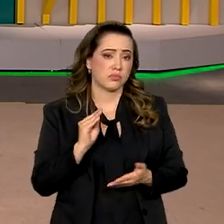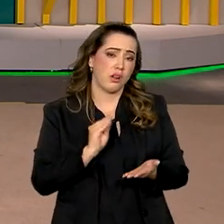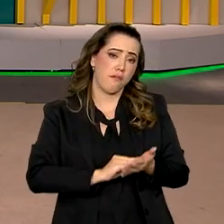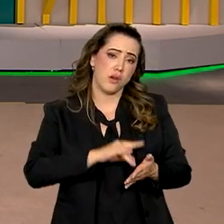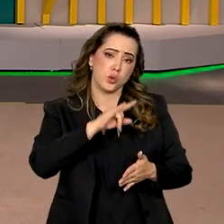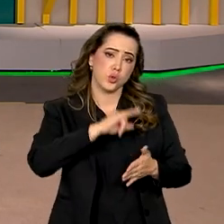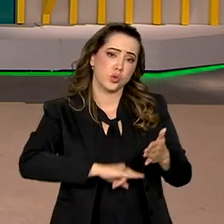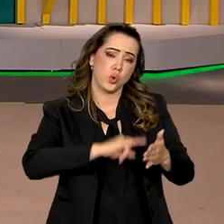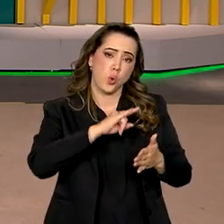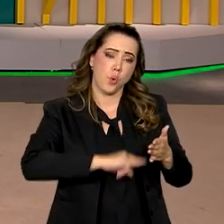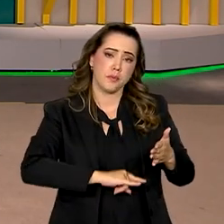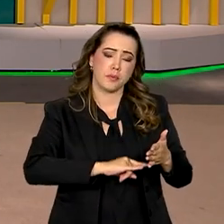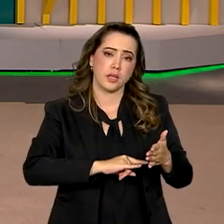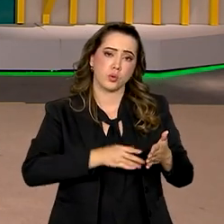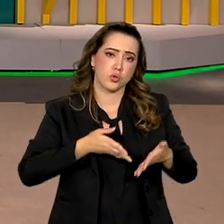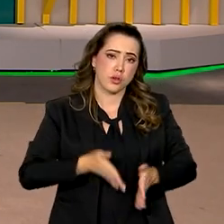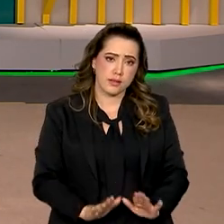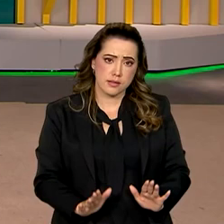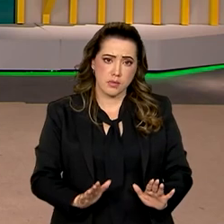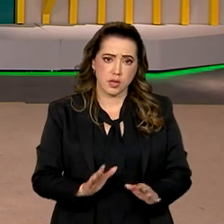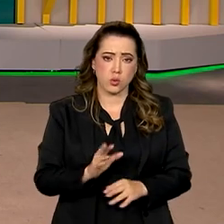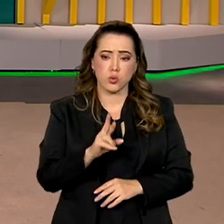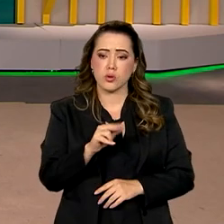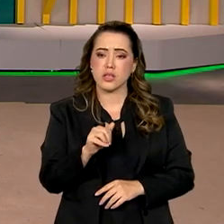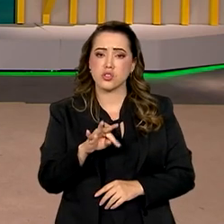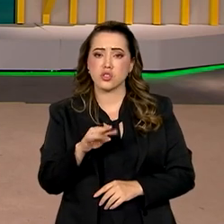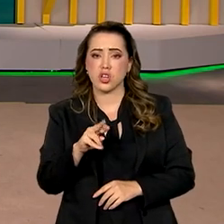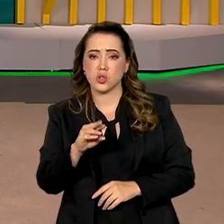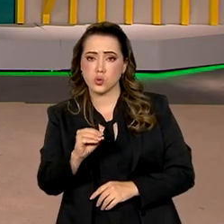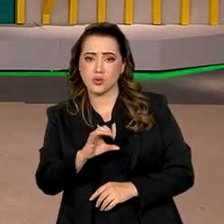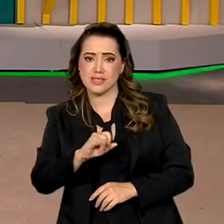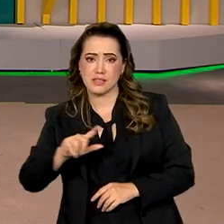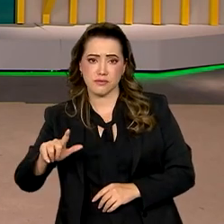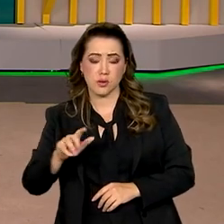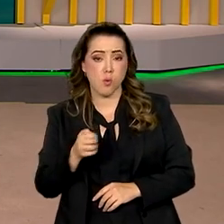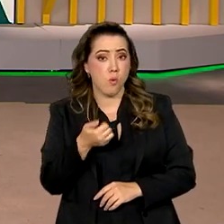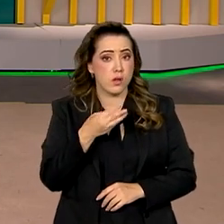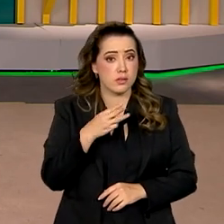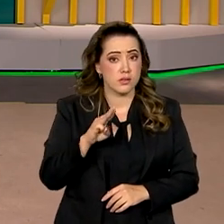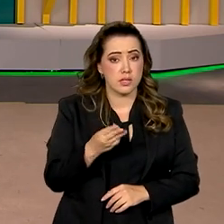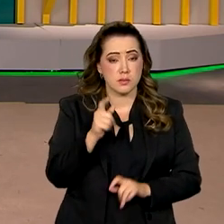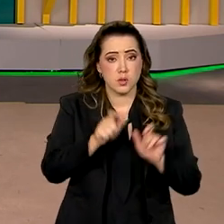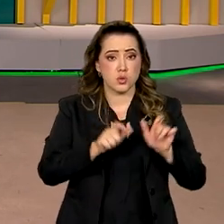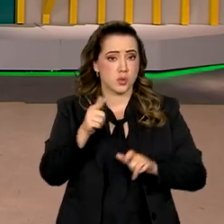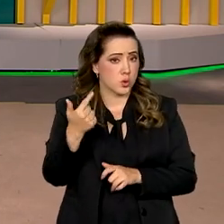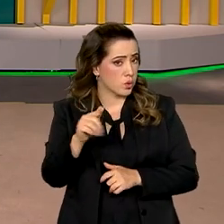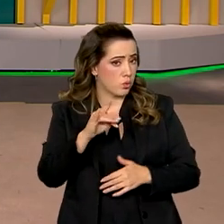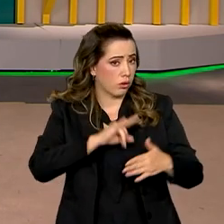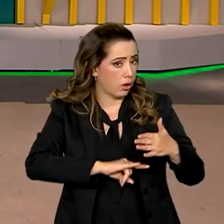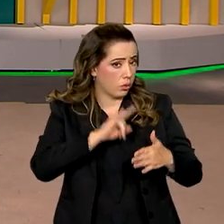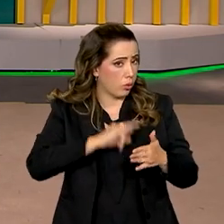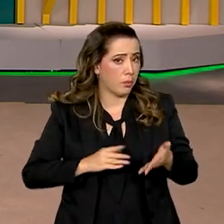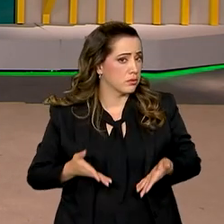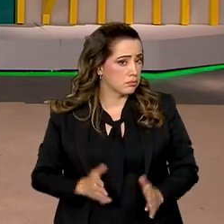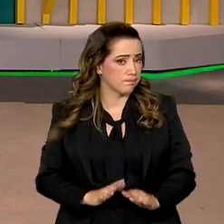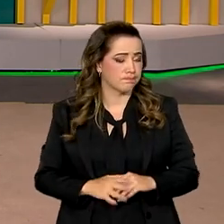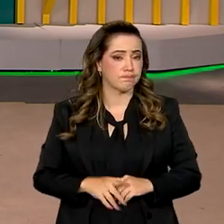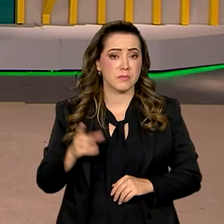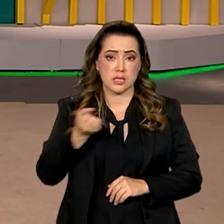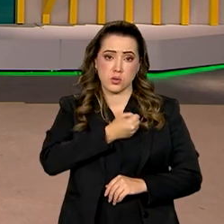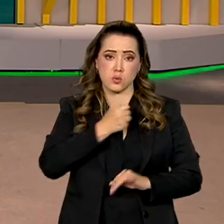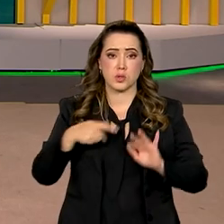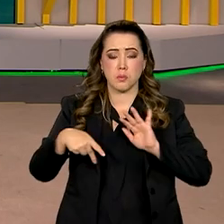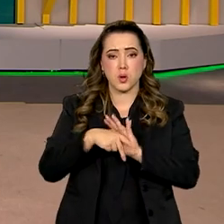registro civil. Segundo o governo, essa condição atinge quase 3 milhões de pessoas em todo o país. Pois é, Roberto, esses números fazem